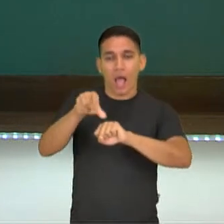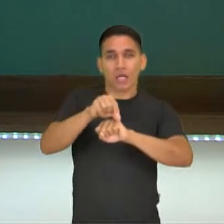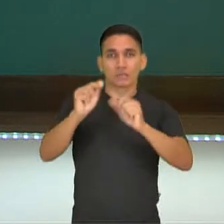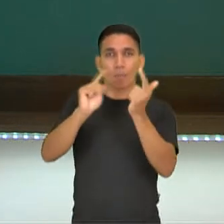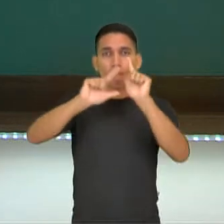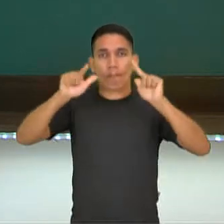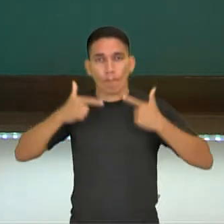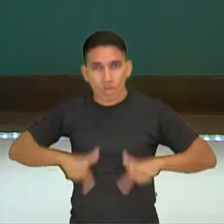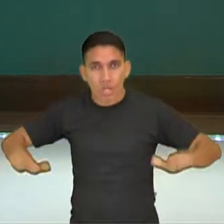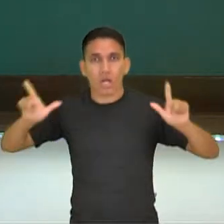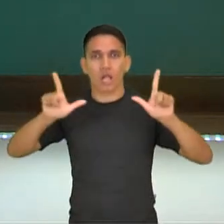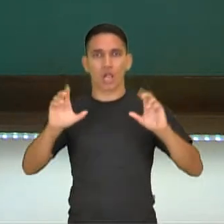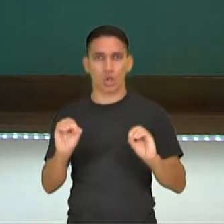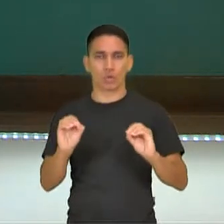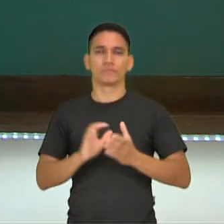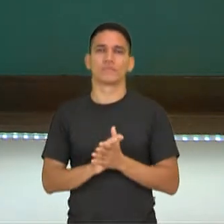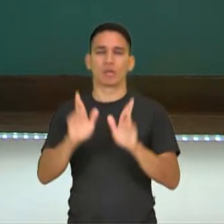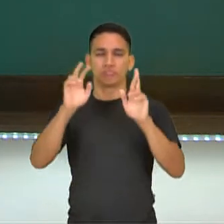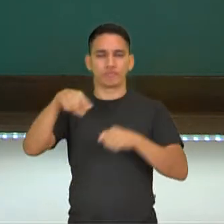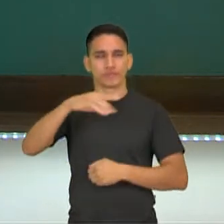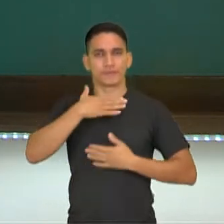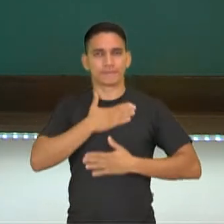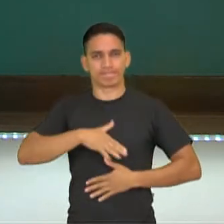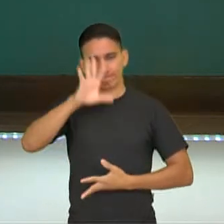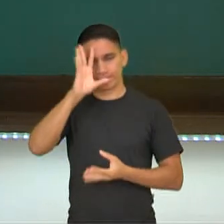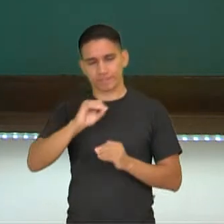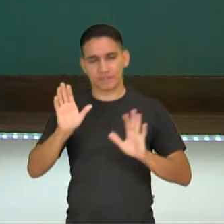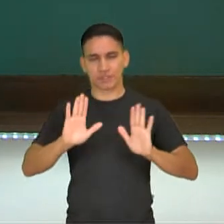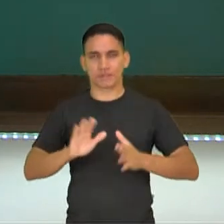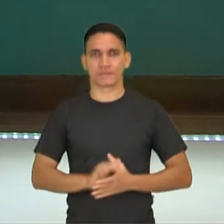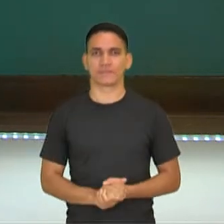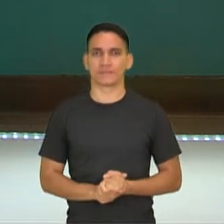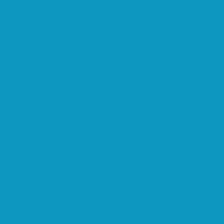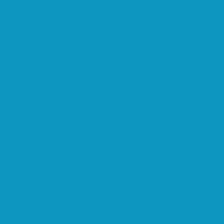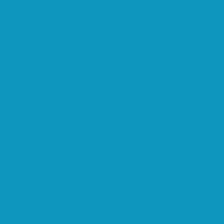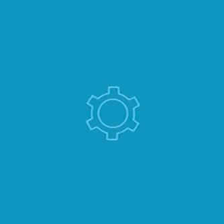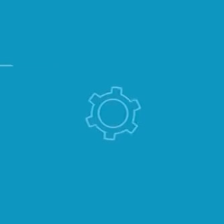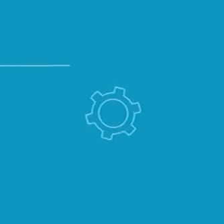neutro lo. Espero que vocês tenham gostado. Até breve.